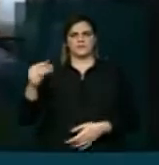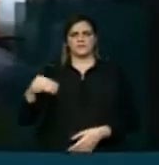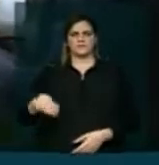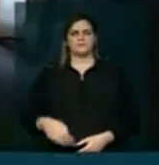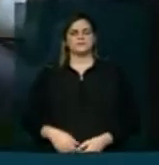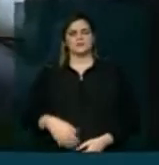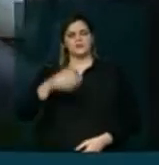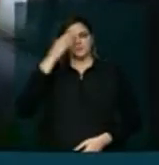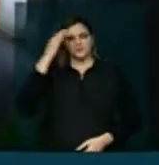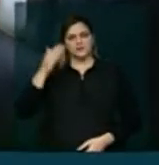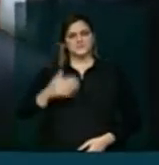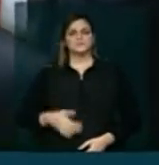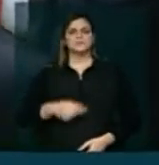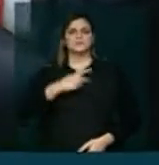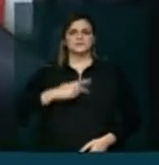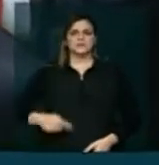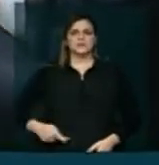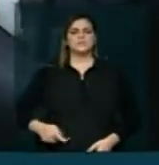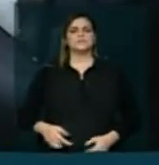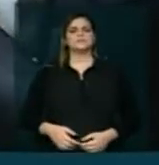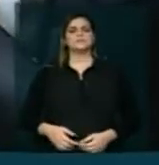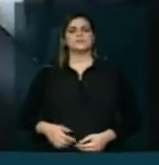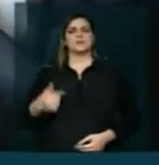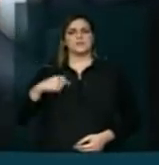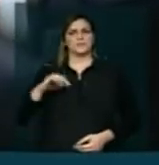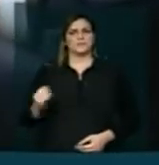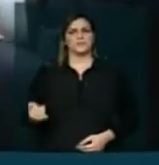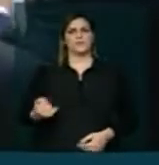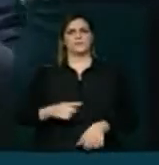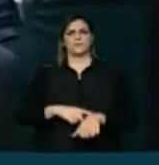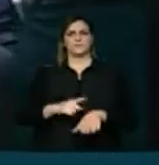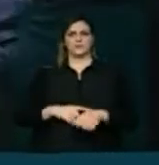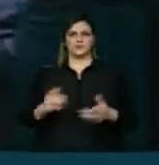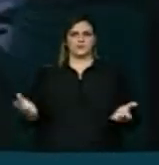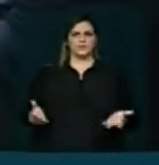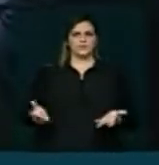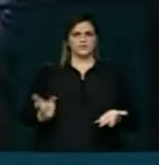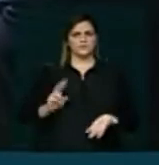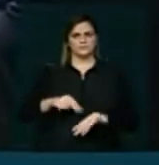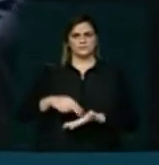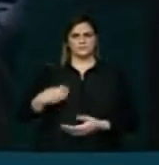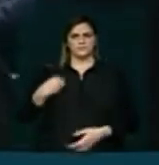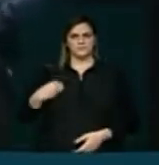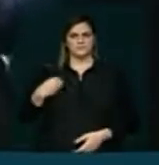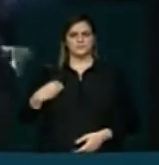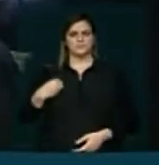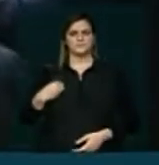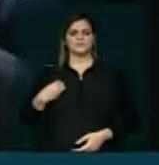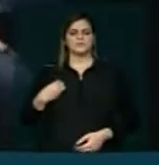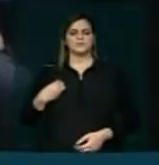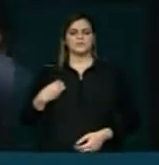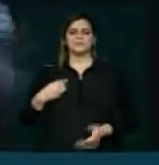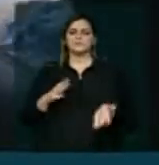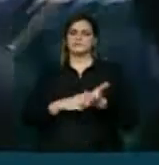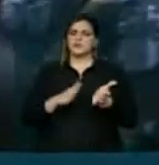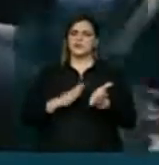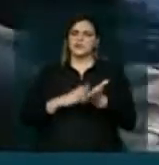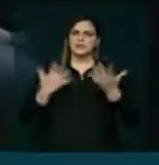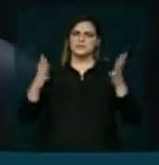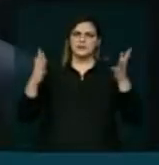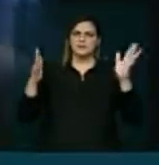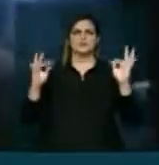presidente. Senhora presidente, eu quero aproveitar essa oportunidade na tribuna desta casa para parabenizar